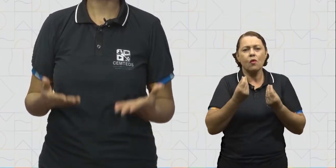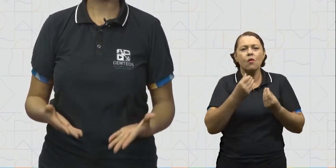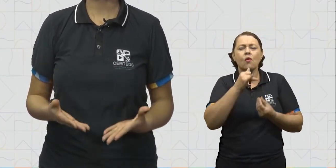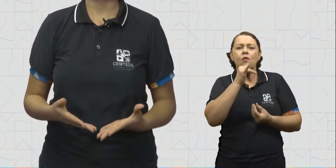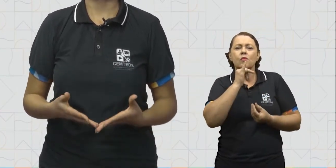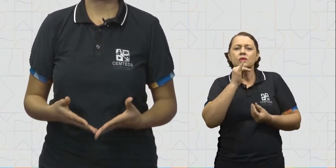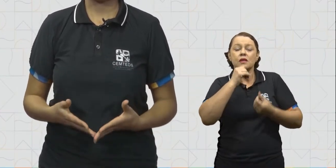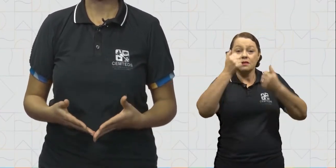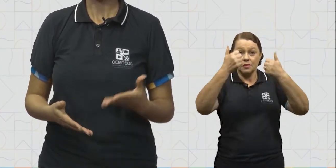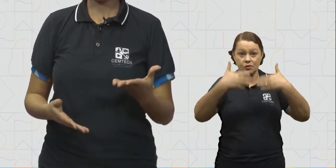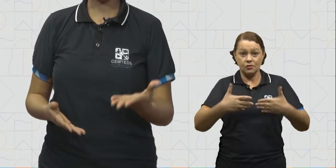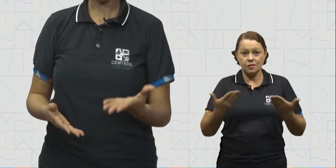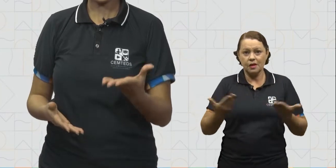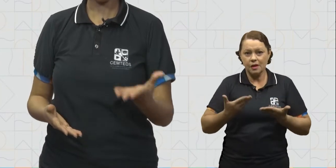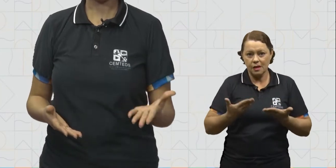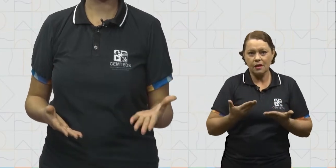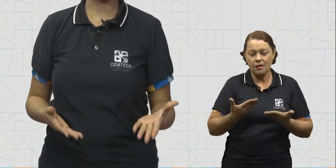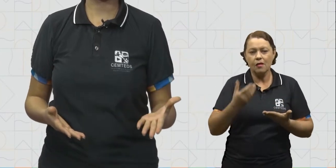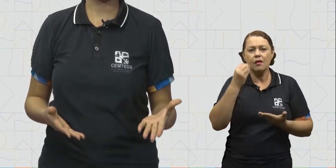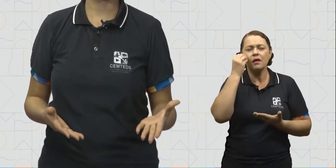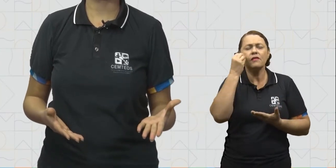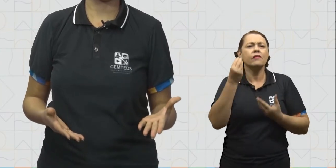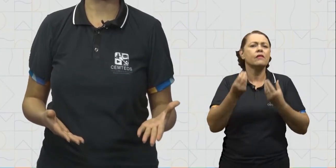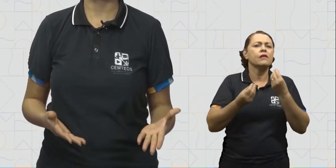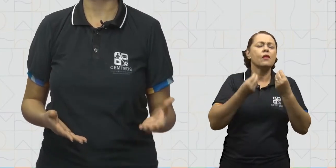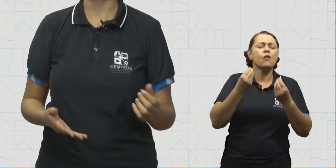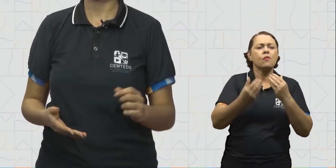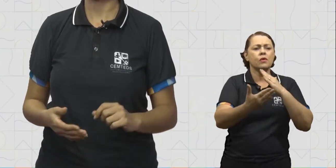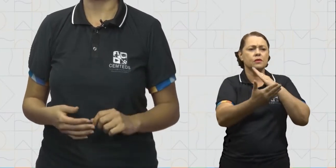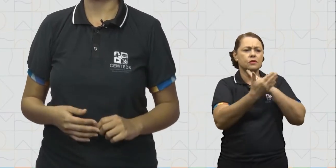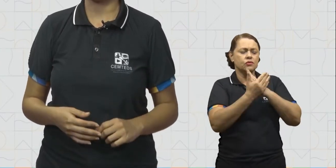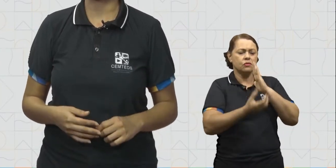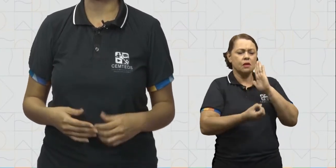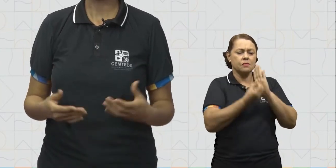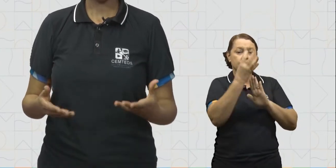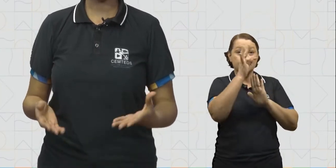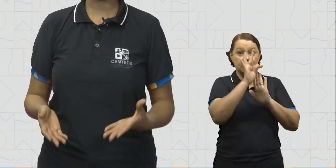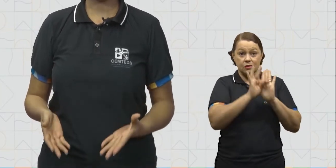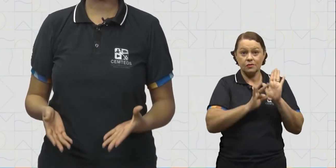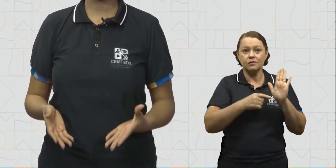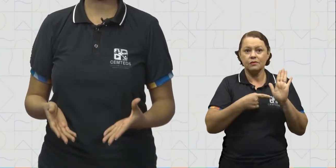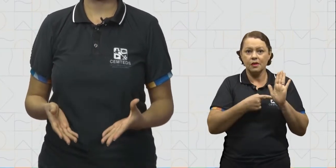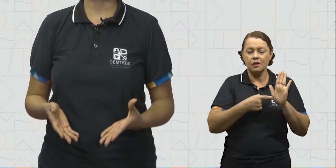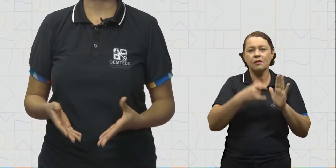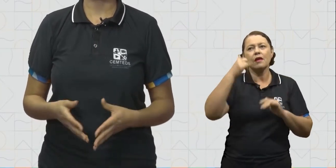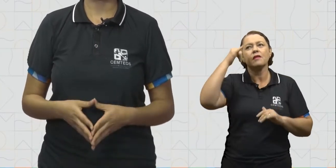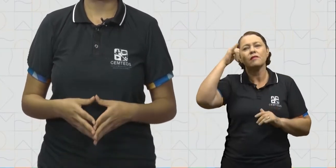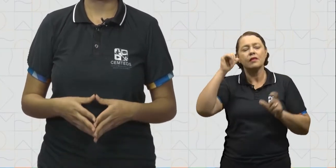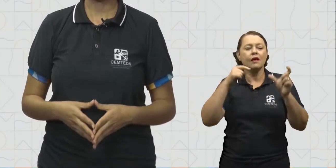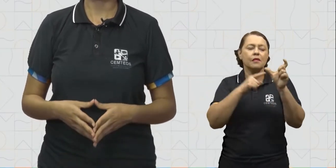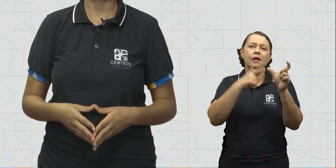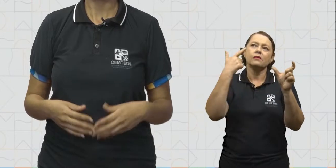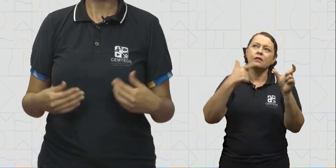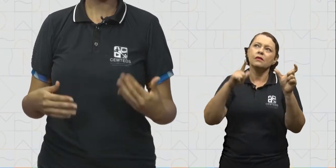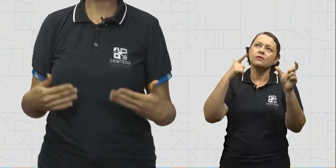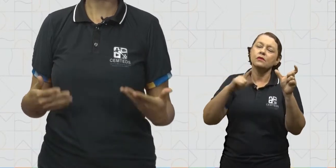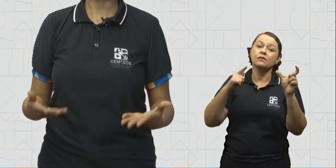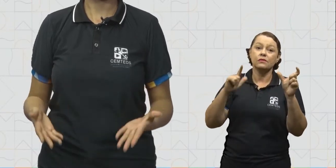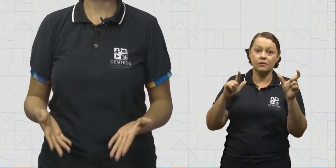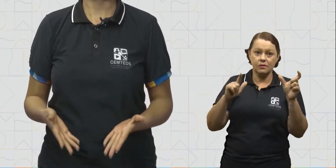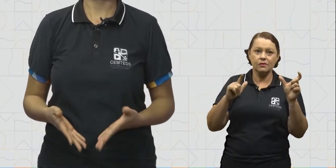eu acabei de lhe mostrar e ver como eles podem ajudar na produção de um texto, evitando a repetição de uma palavra,